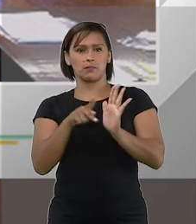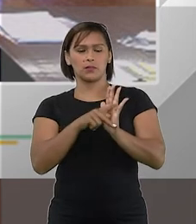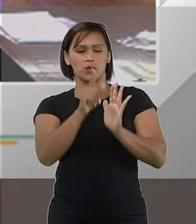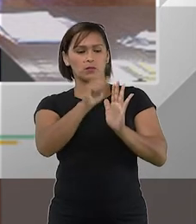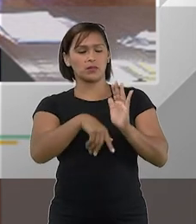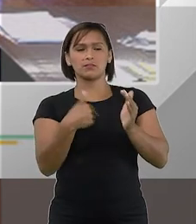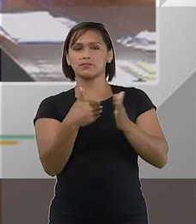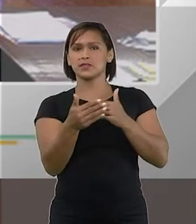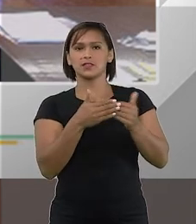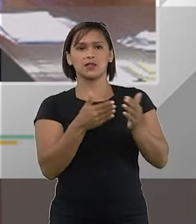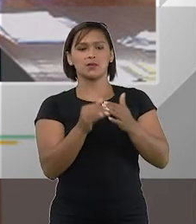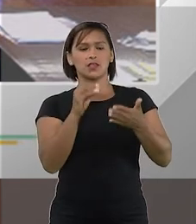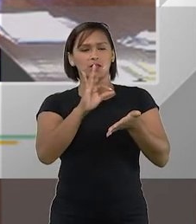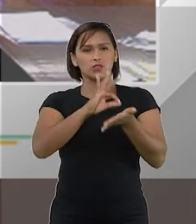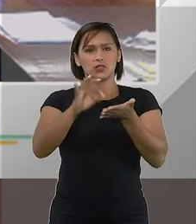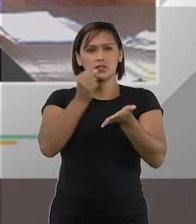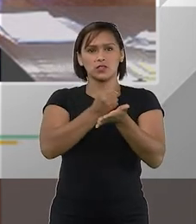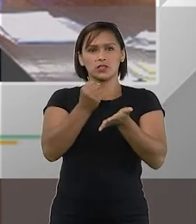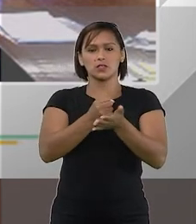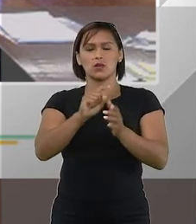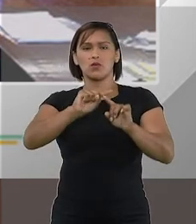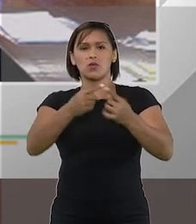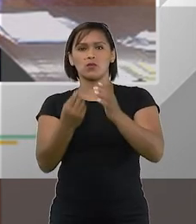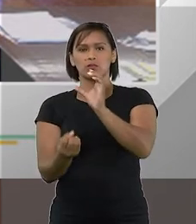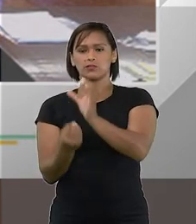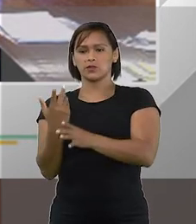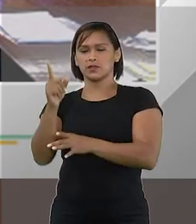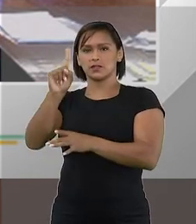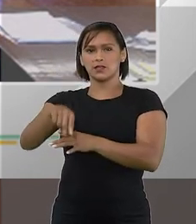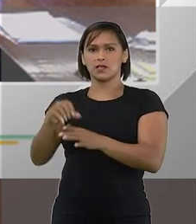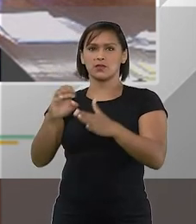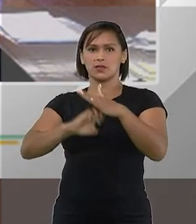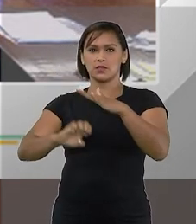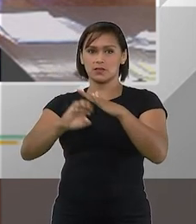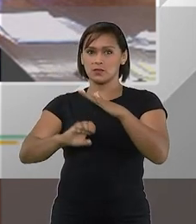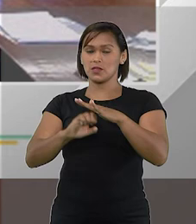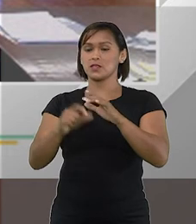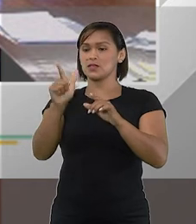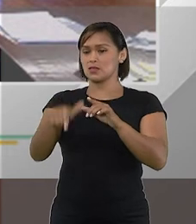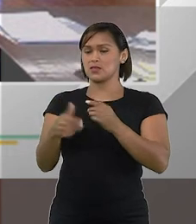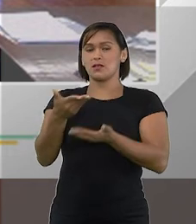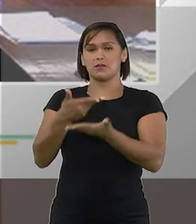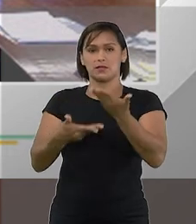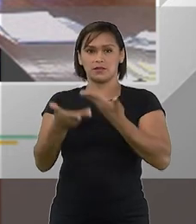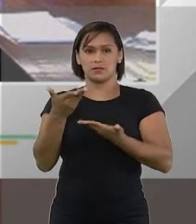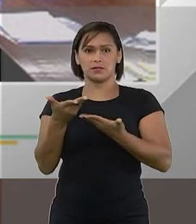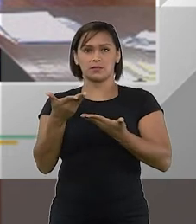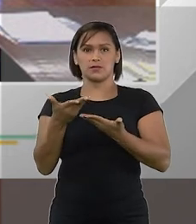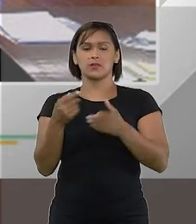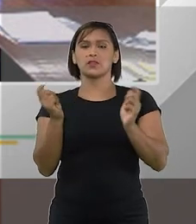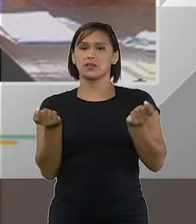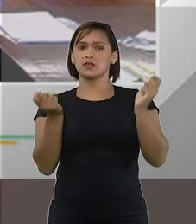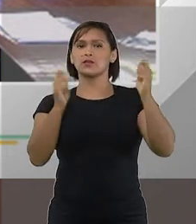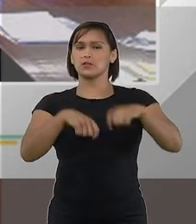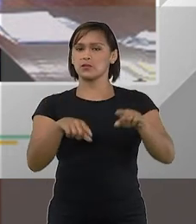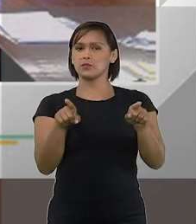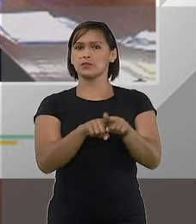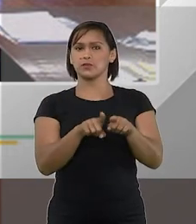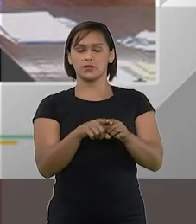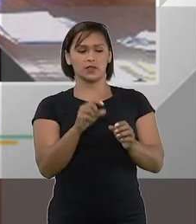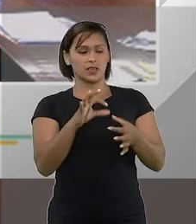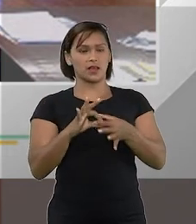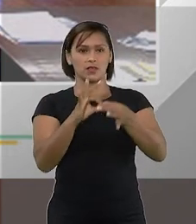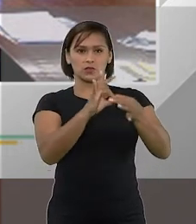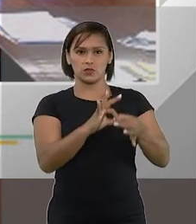independentemente de inscrição ou da natureza empresária da sua atividade e permitia que então